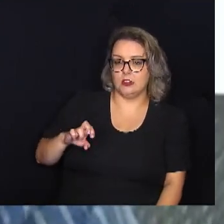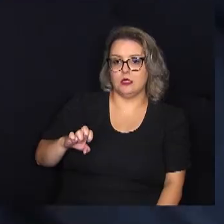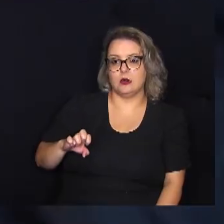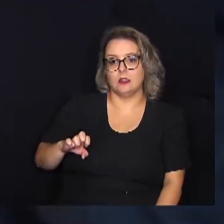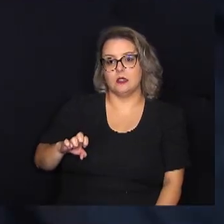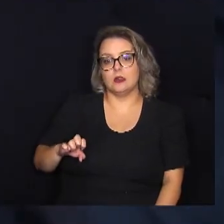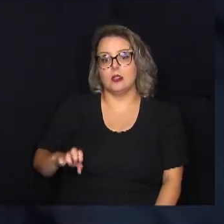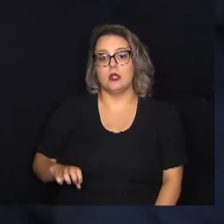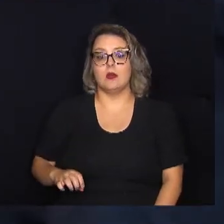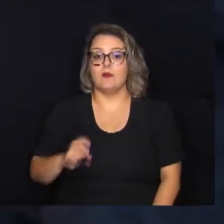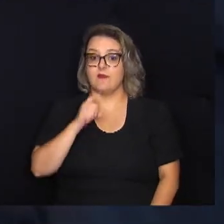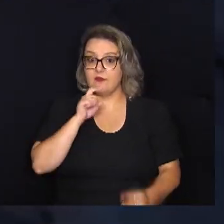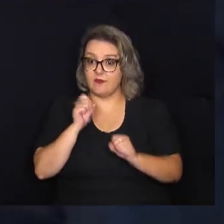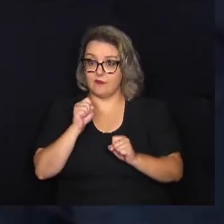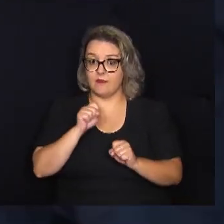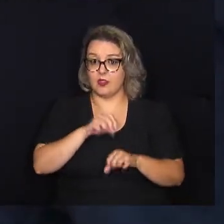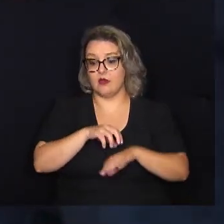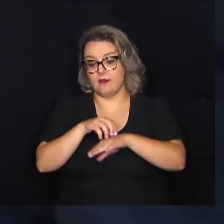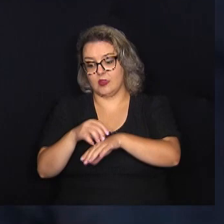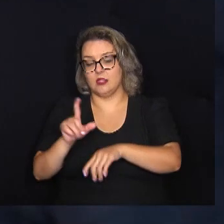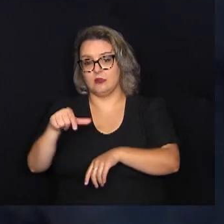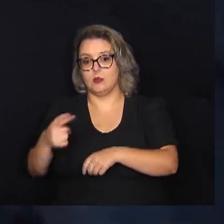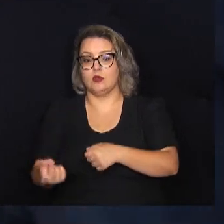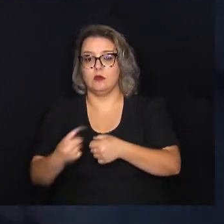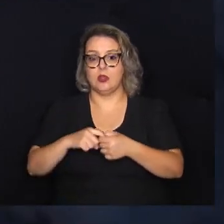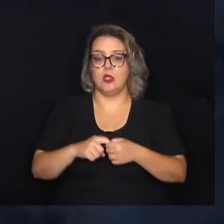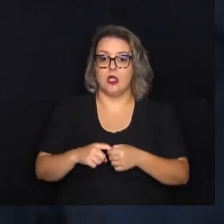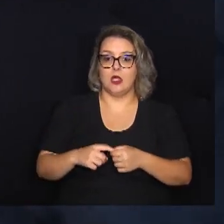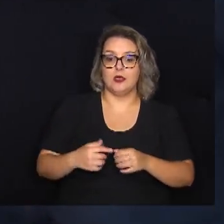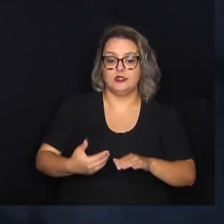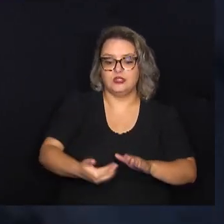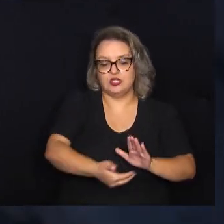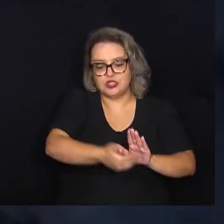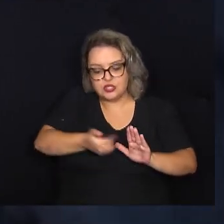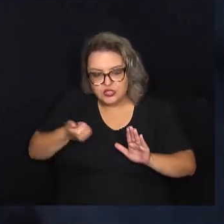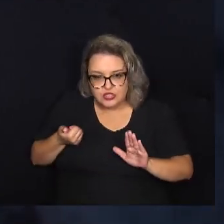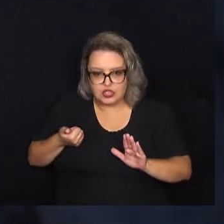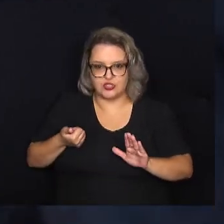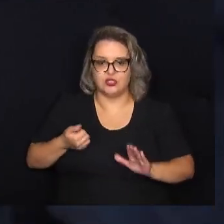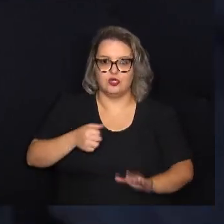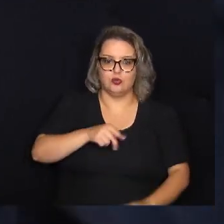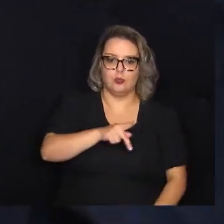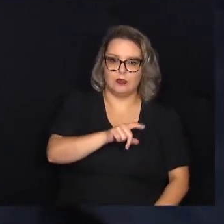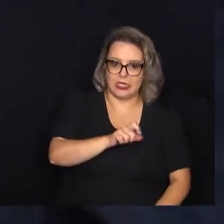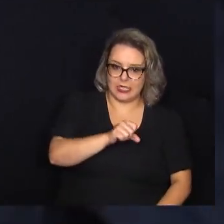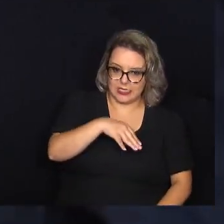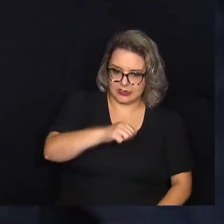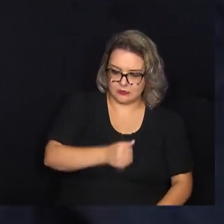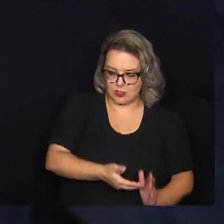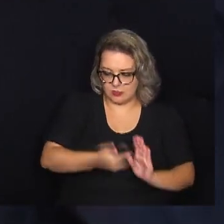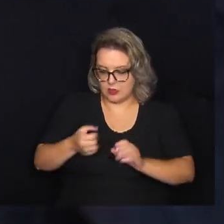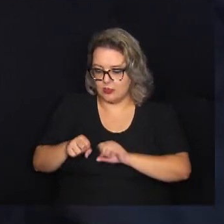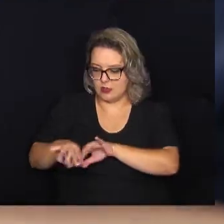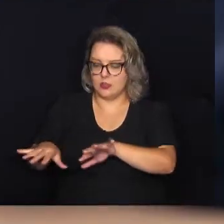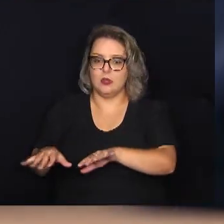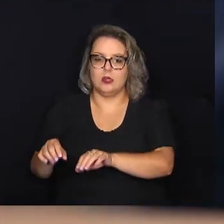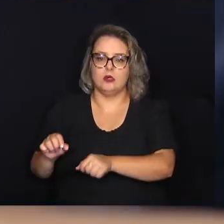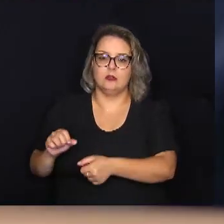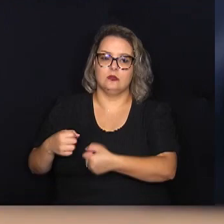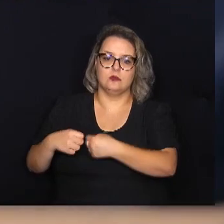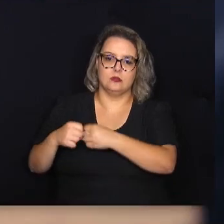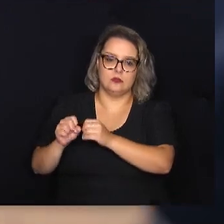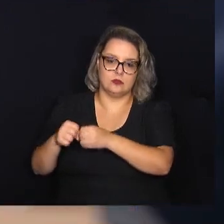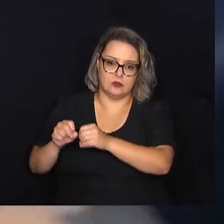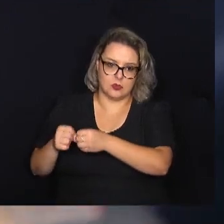para produzir. O que a gente faz é extrair essa proteína do plasma, purificar e concentrar ela e ofertar ela como um medicamento, e não como um